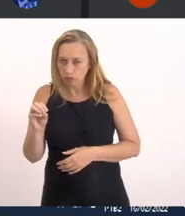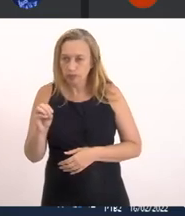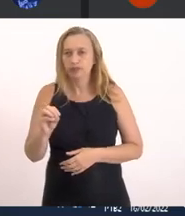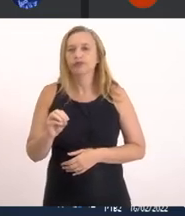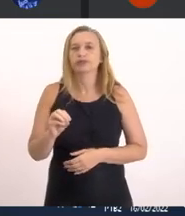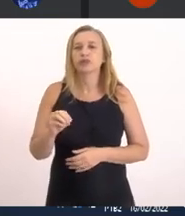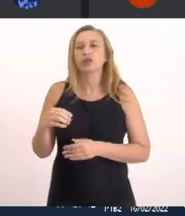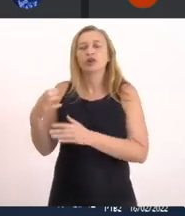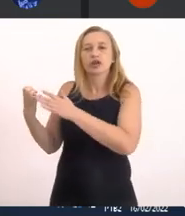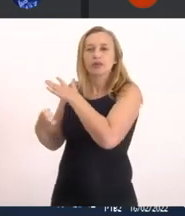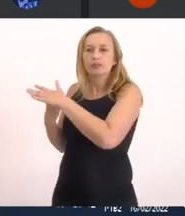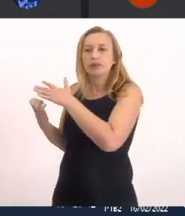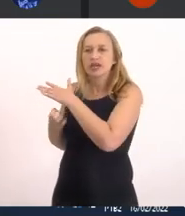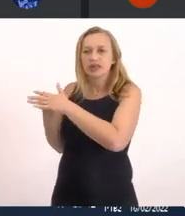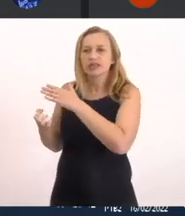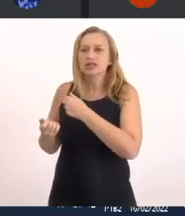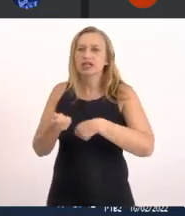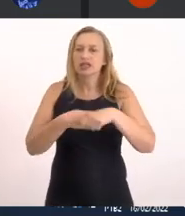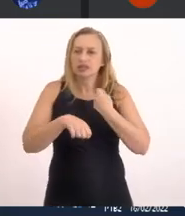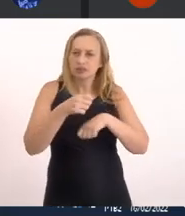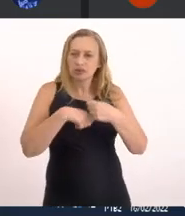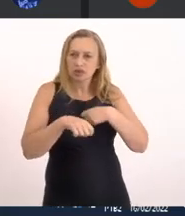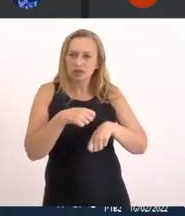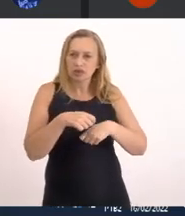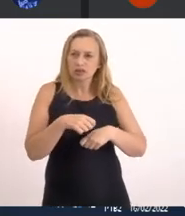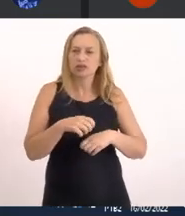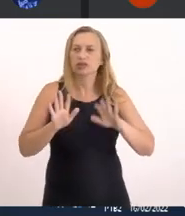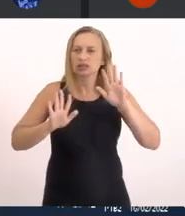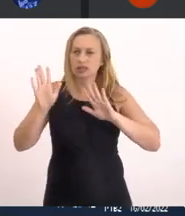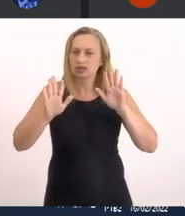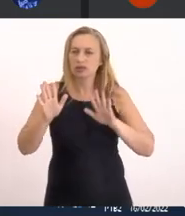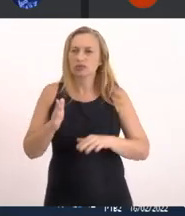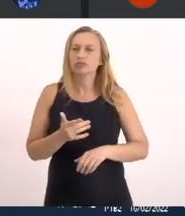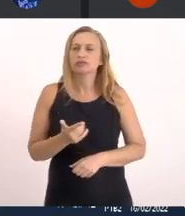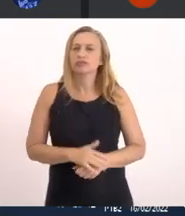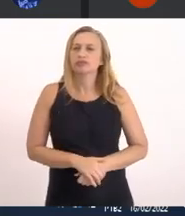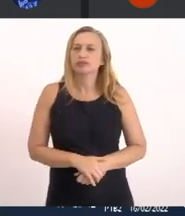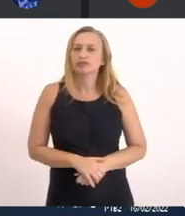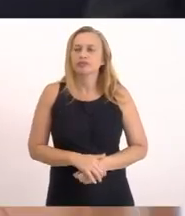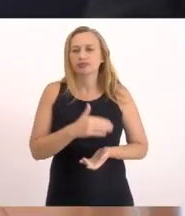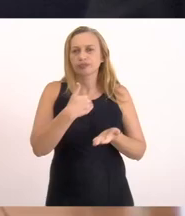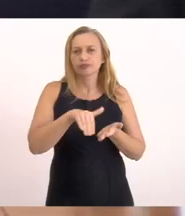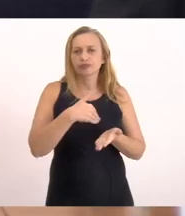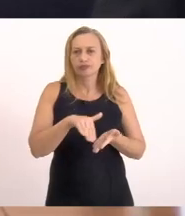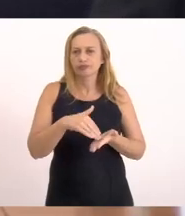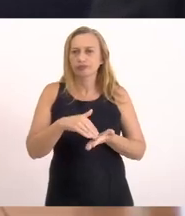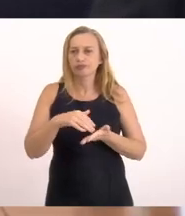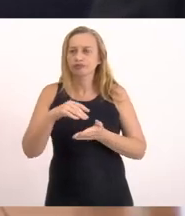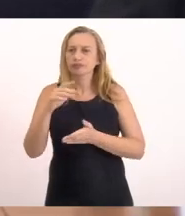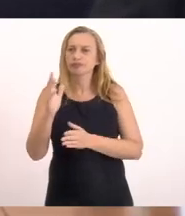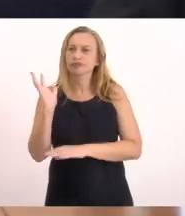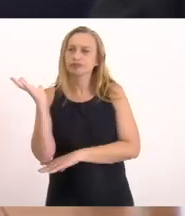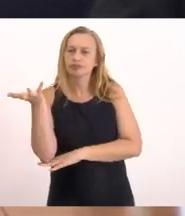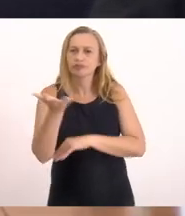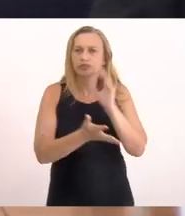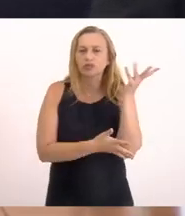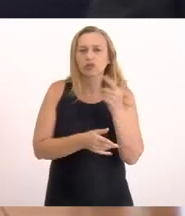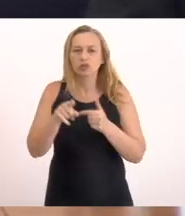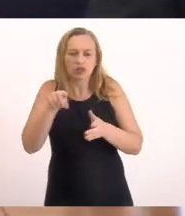empresa Que ganhou O sertão De cidadão E a secretaria De meio ambiente Fiscaliza Vocês